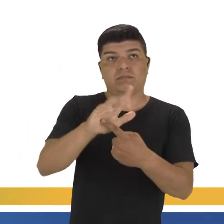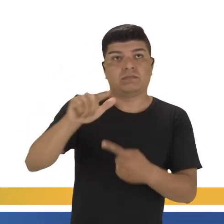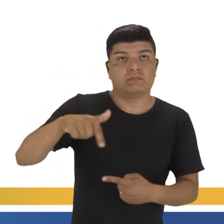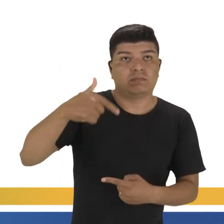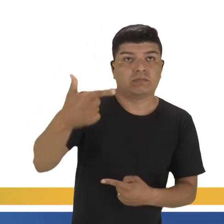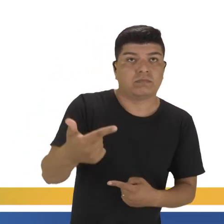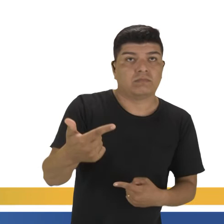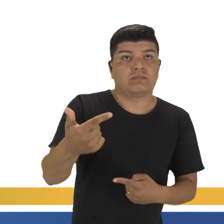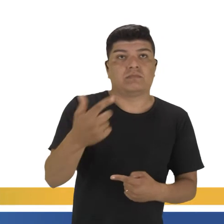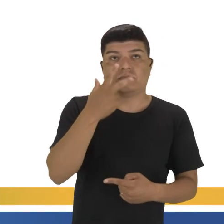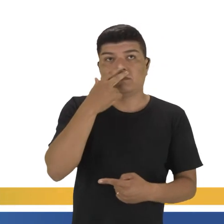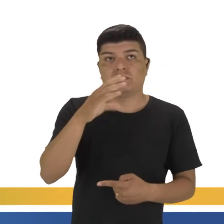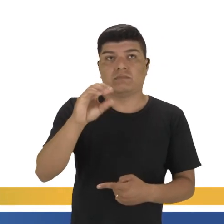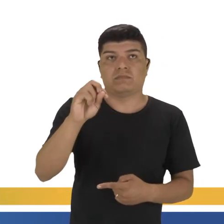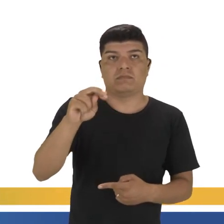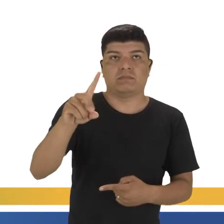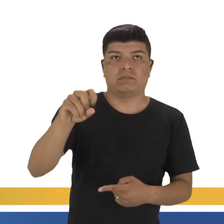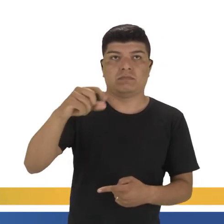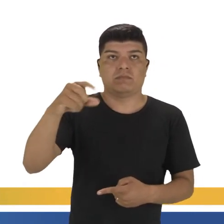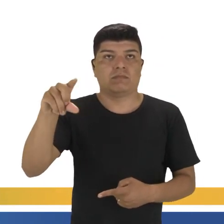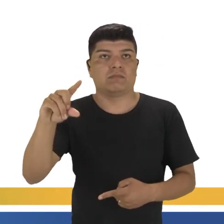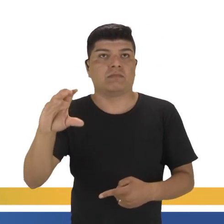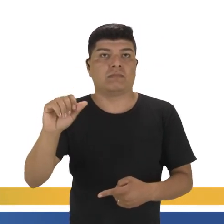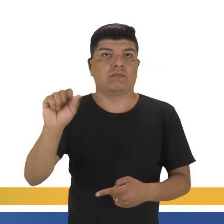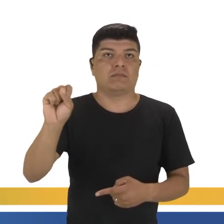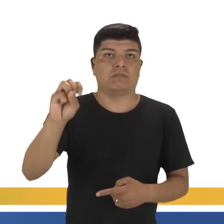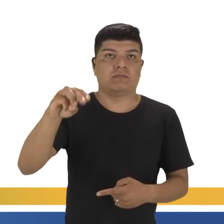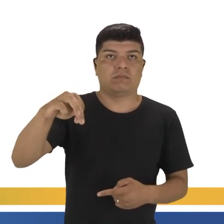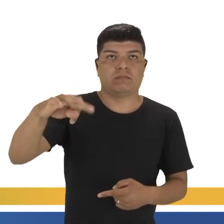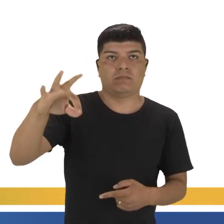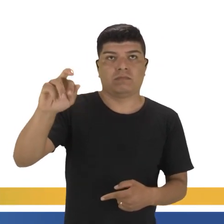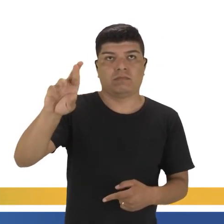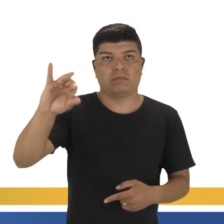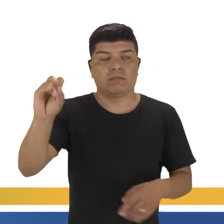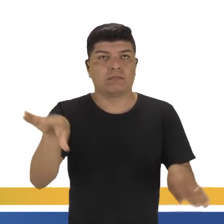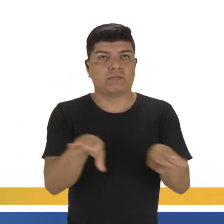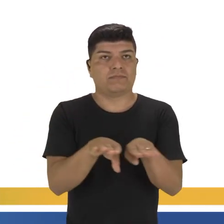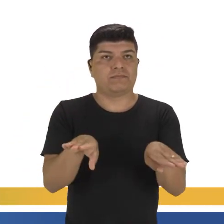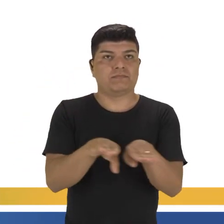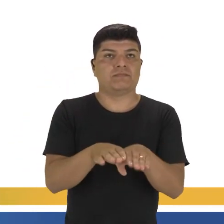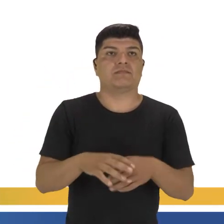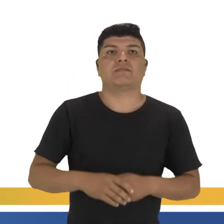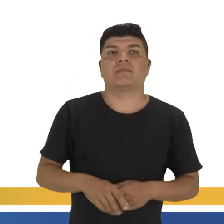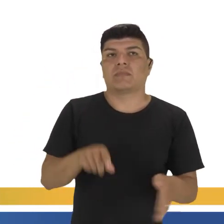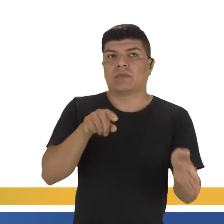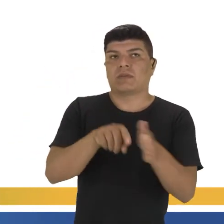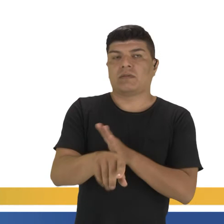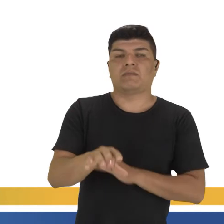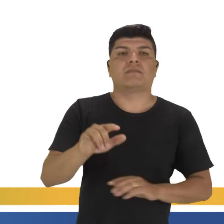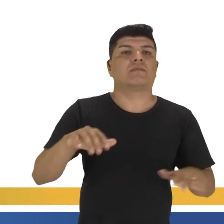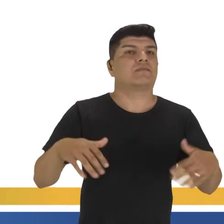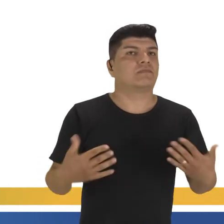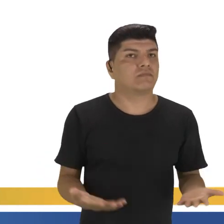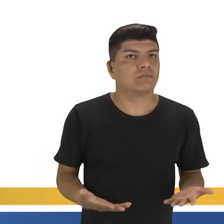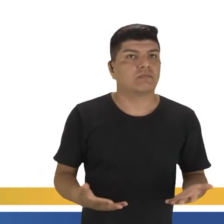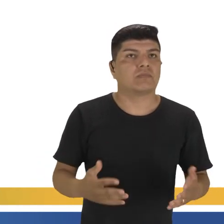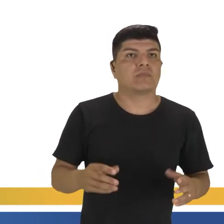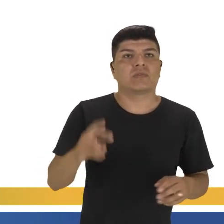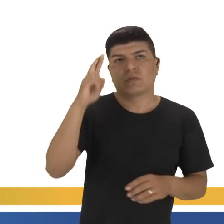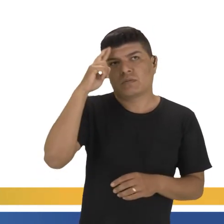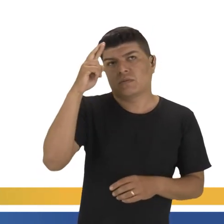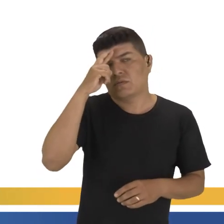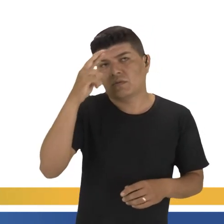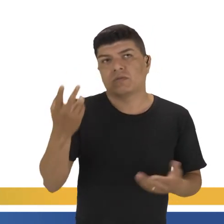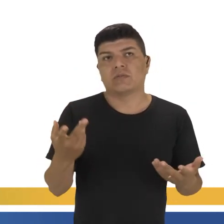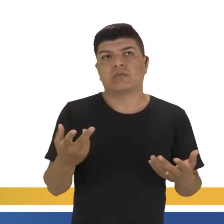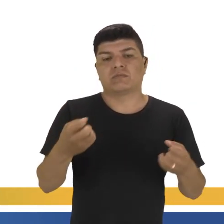mais tarde chamado cordão sanitário. O historiador alude implicitamente. A pergunta é a seguinte, o que o historiador